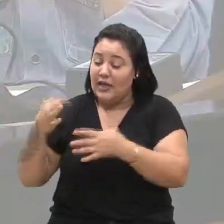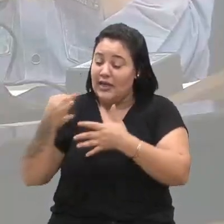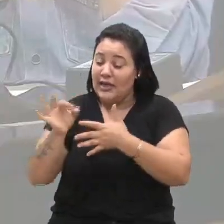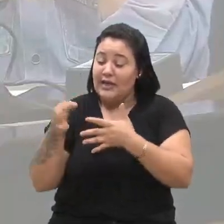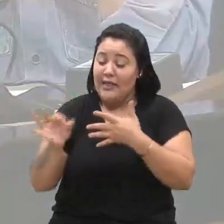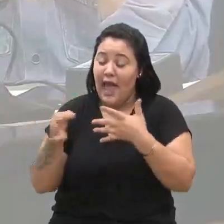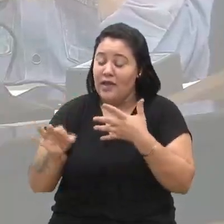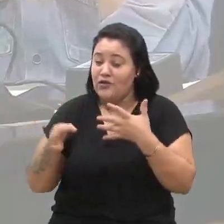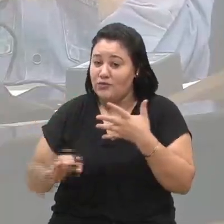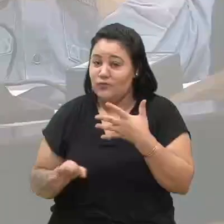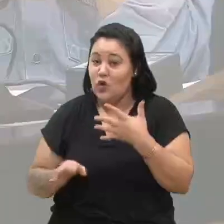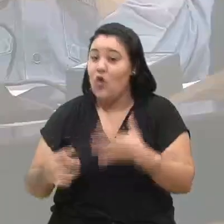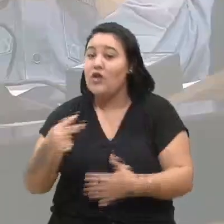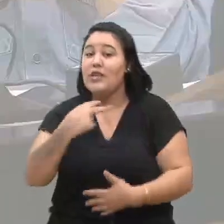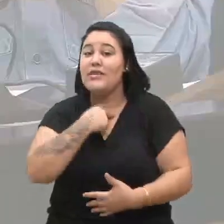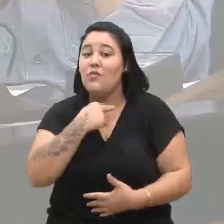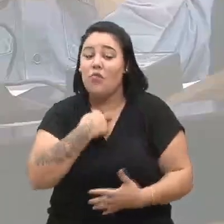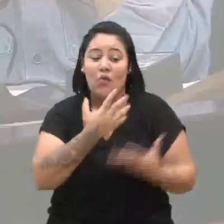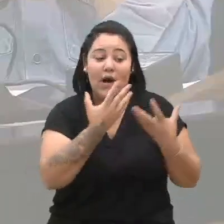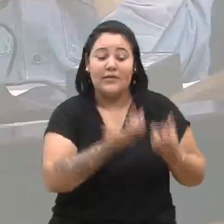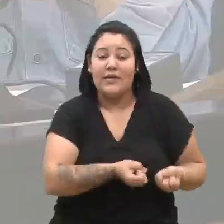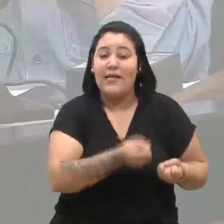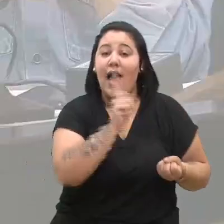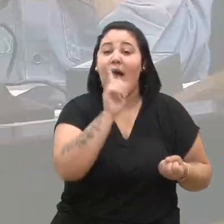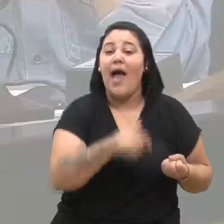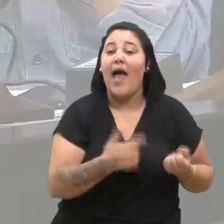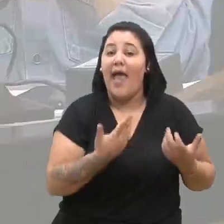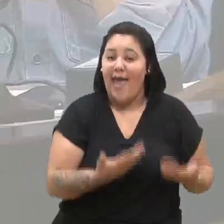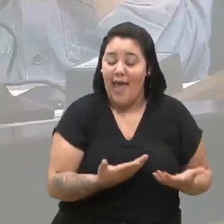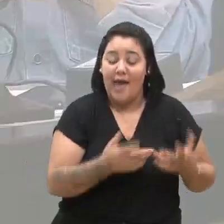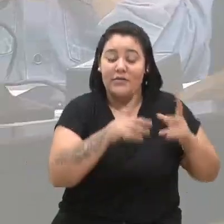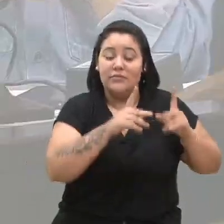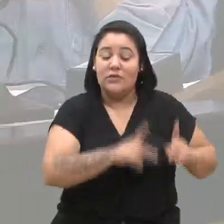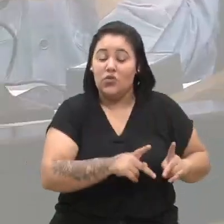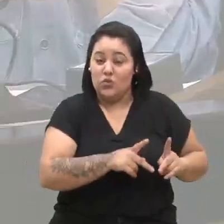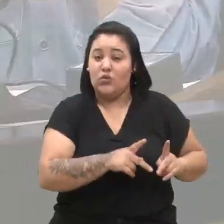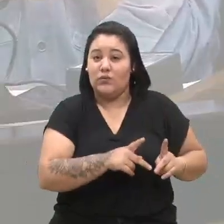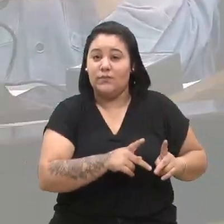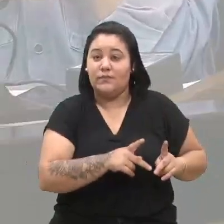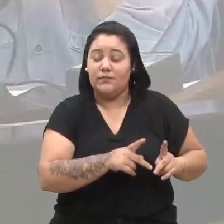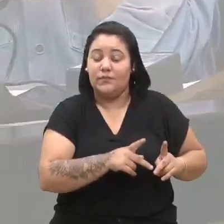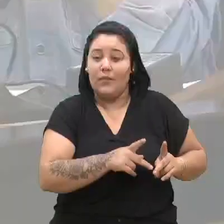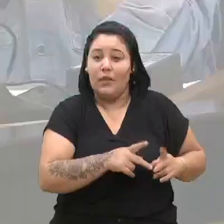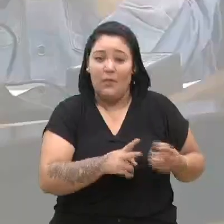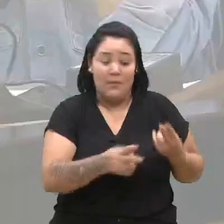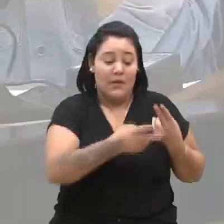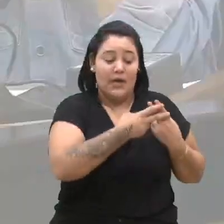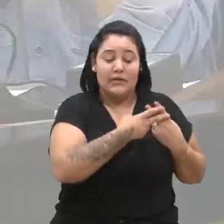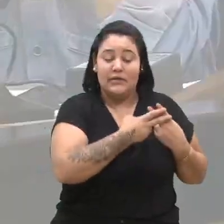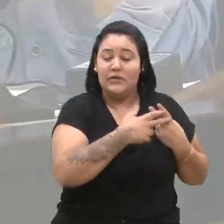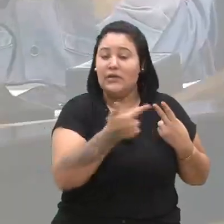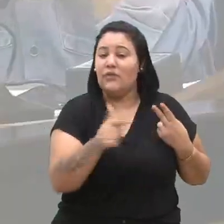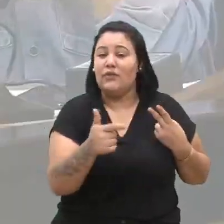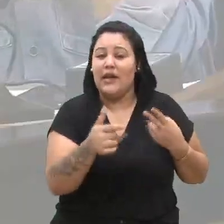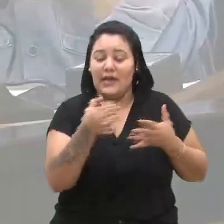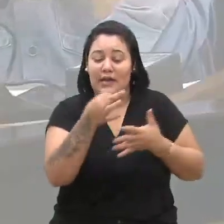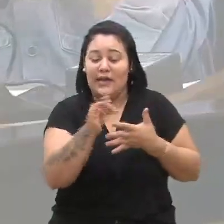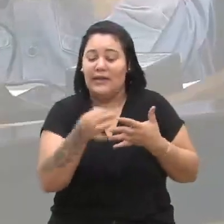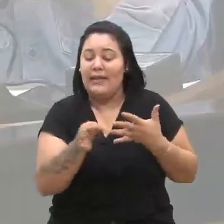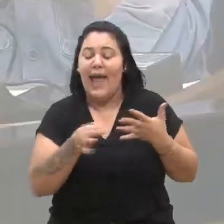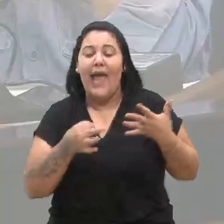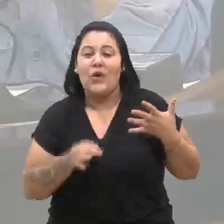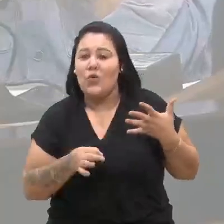que nós não podemos admitir é que as pessoas que ali se encontram não tenham critérios efetivos